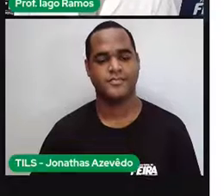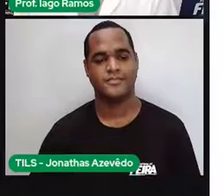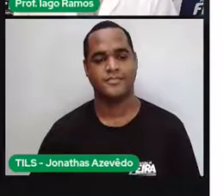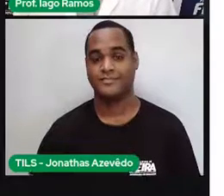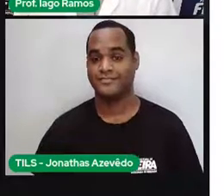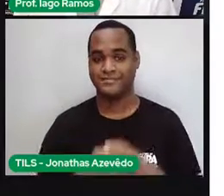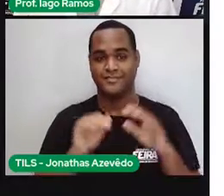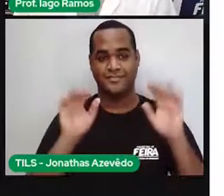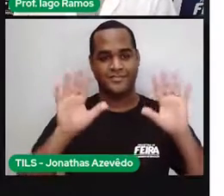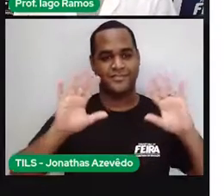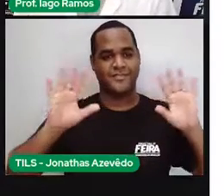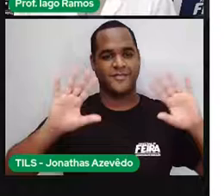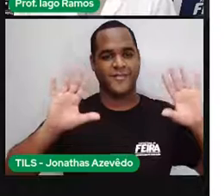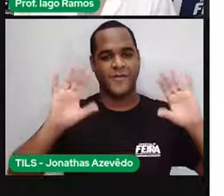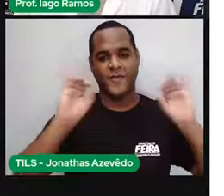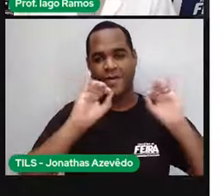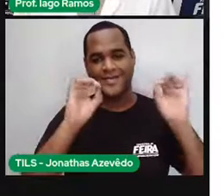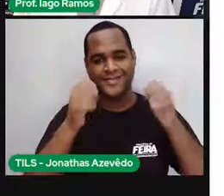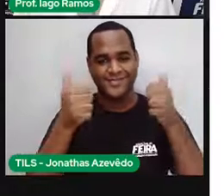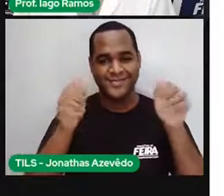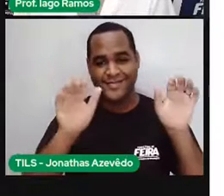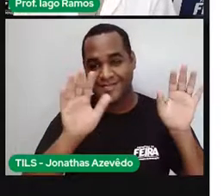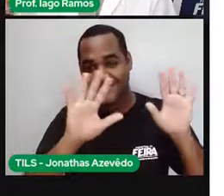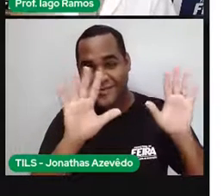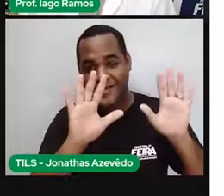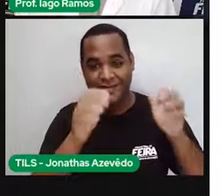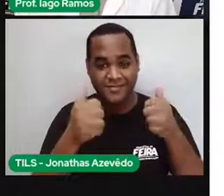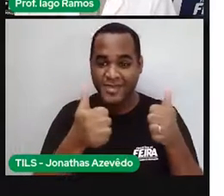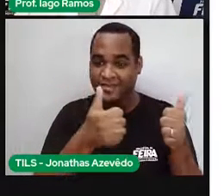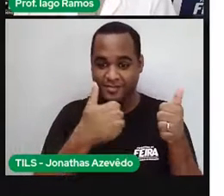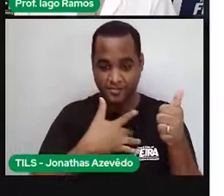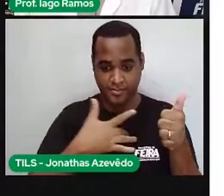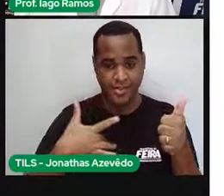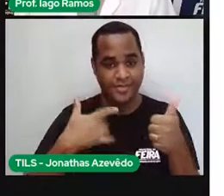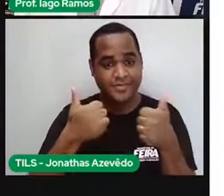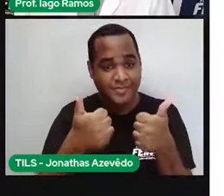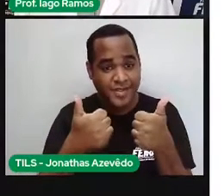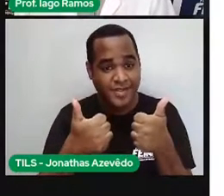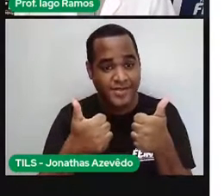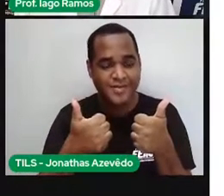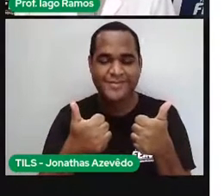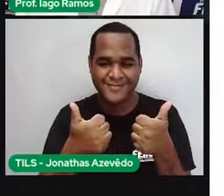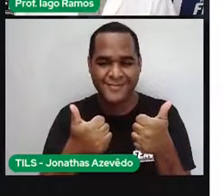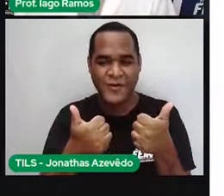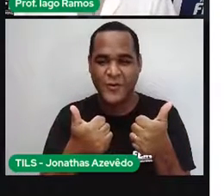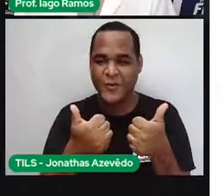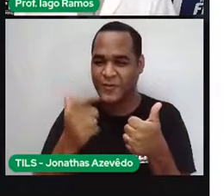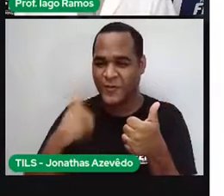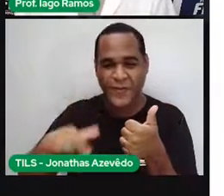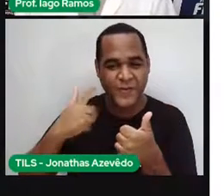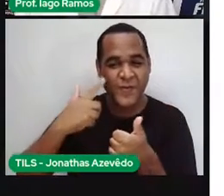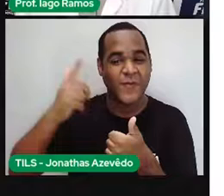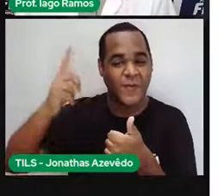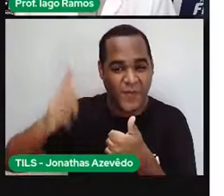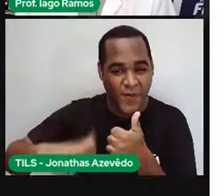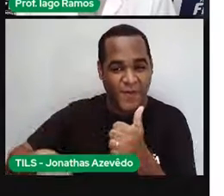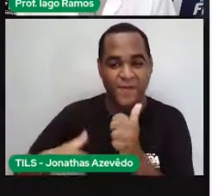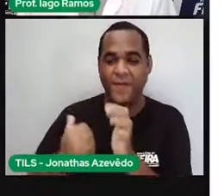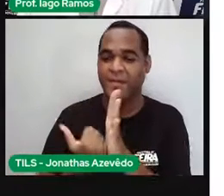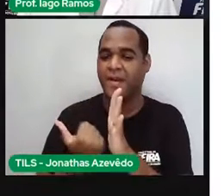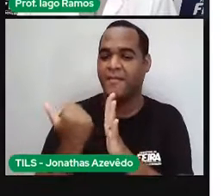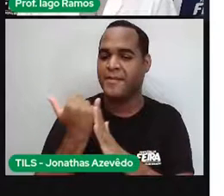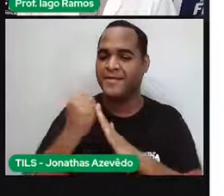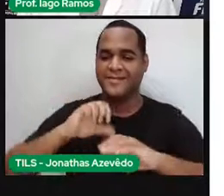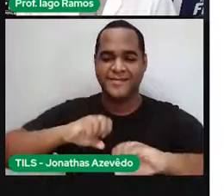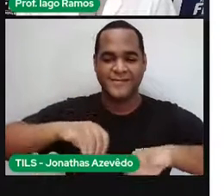Oi, oi, olá, tudo bem com você? Bom, estamos de volta a mais uma de nossas